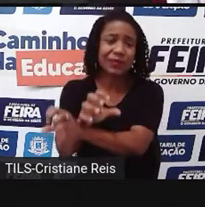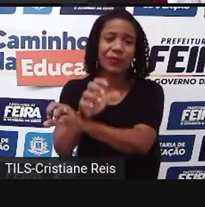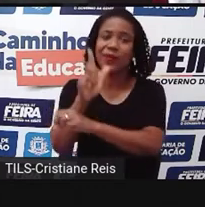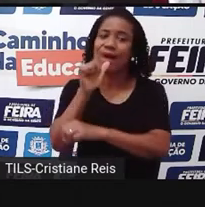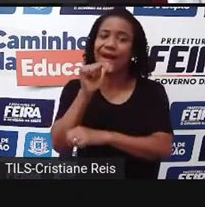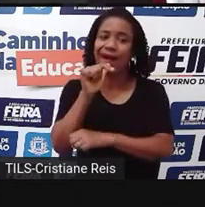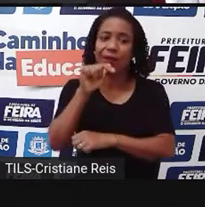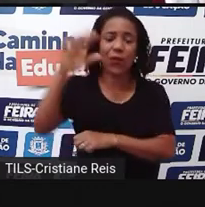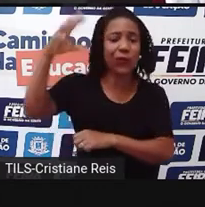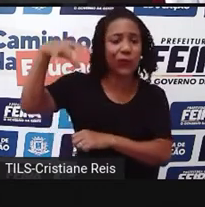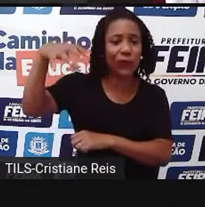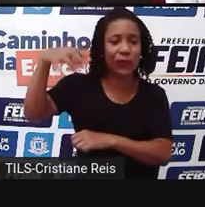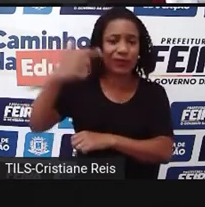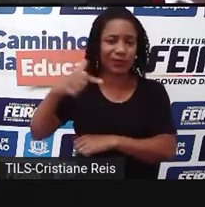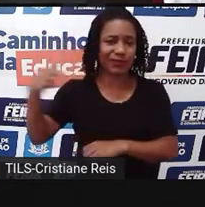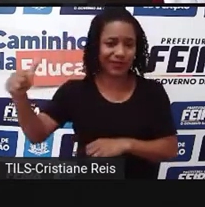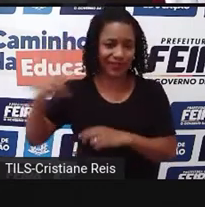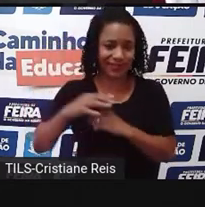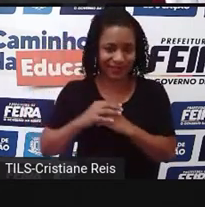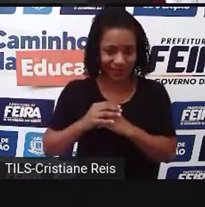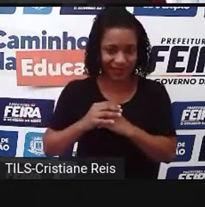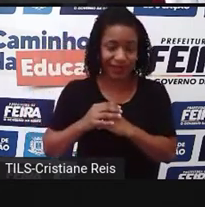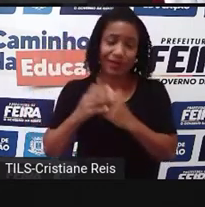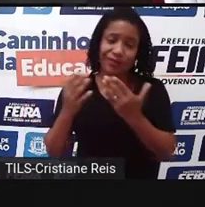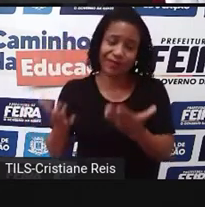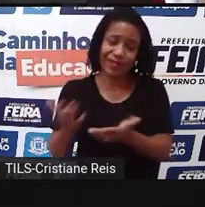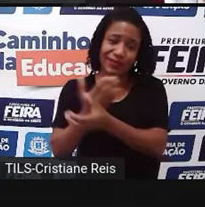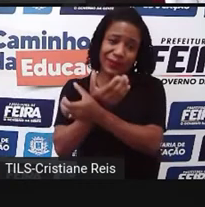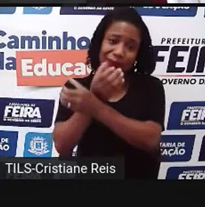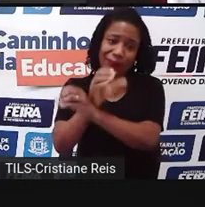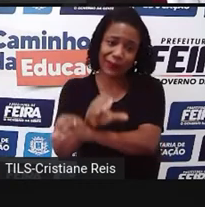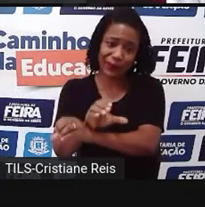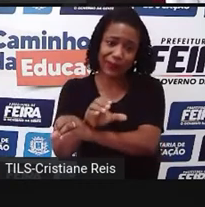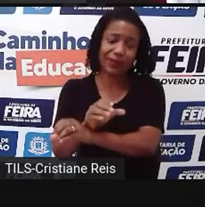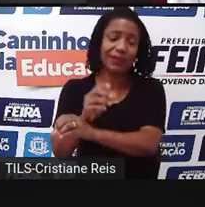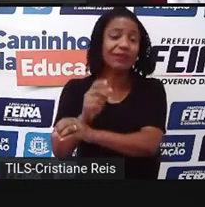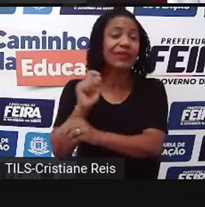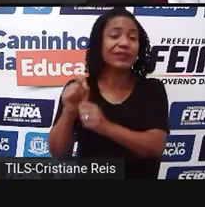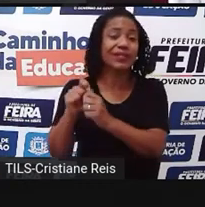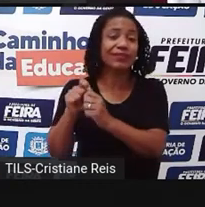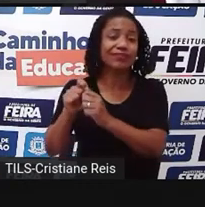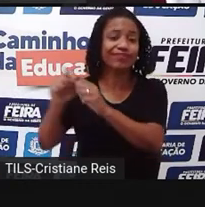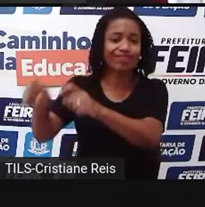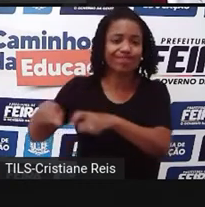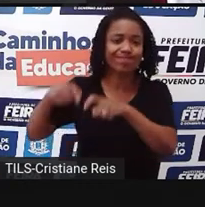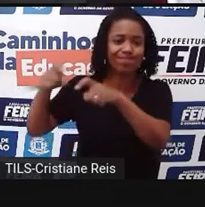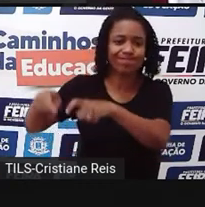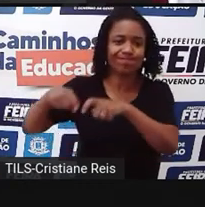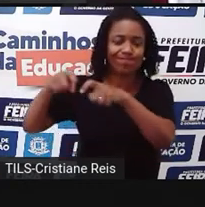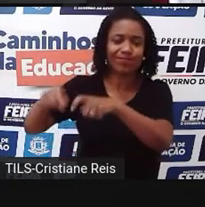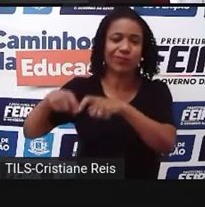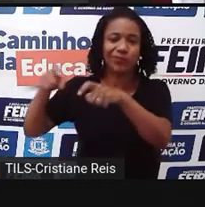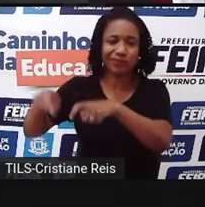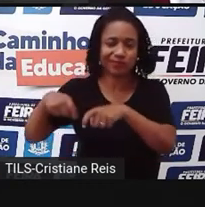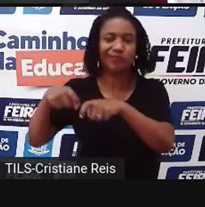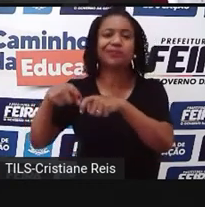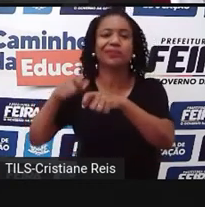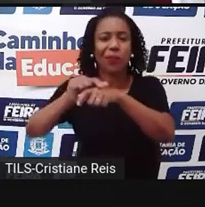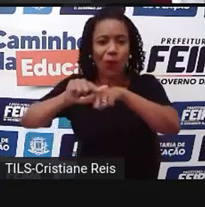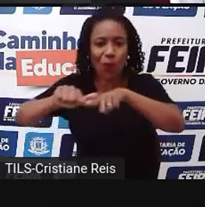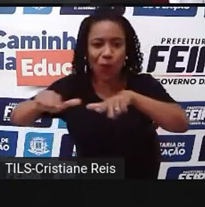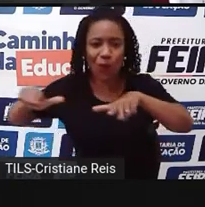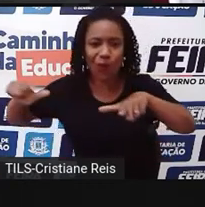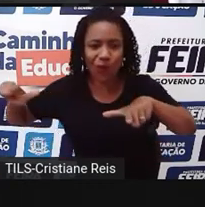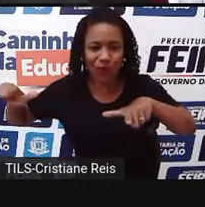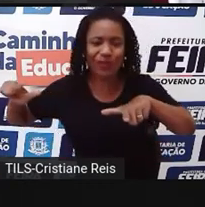quando você desmata muito ele, às vezes está desmatando até pra plantar. Coisas para alimentar o próprio gado, que aqui também tem a característica